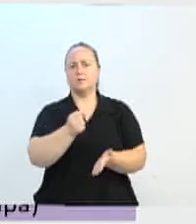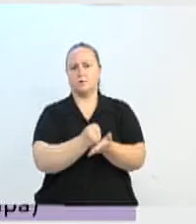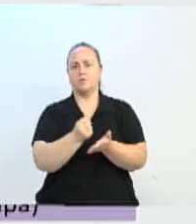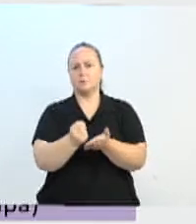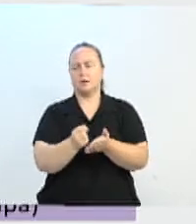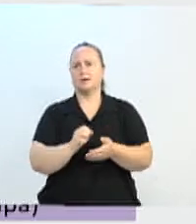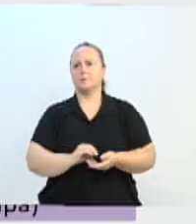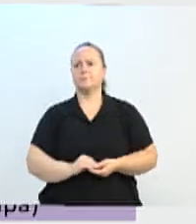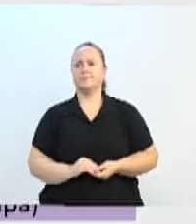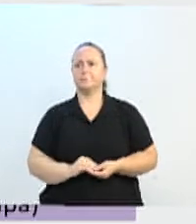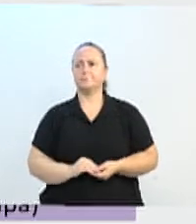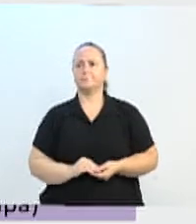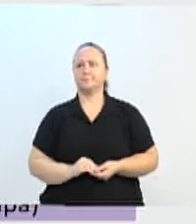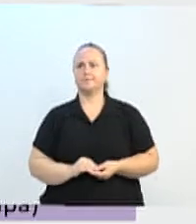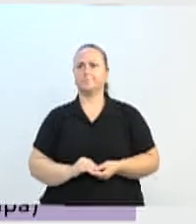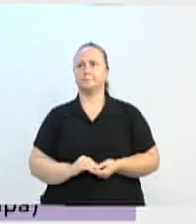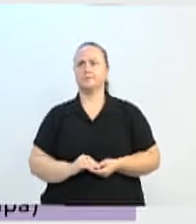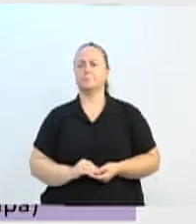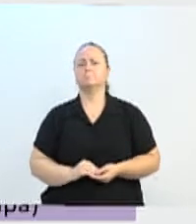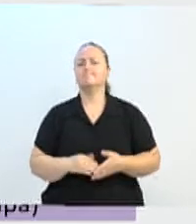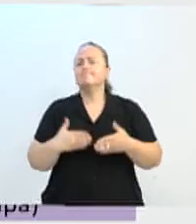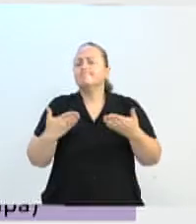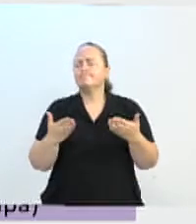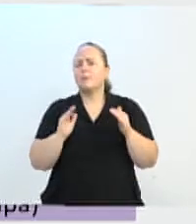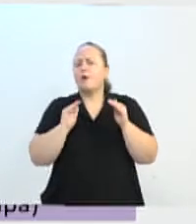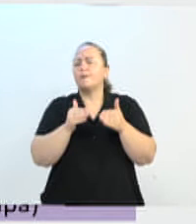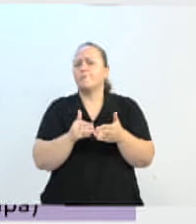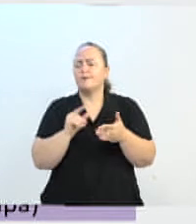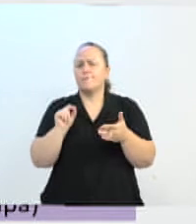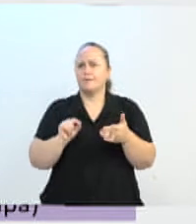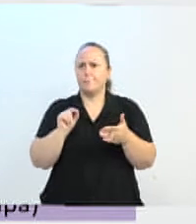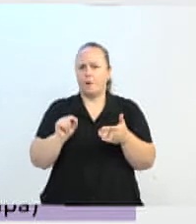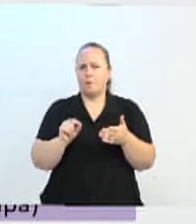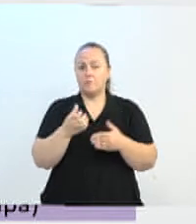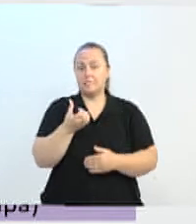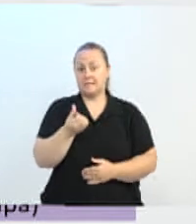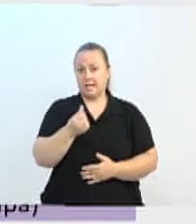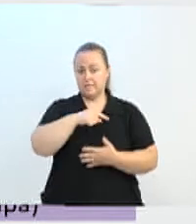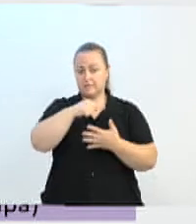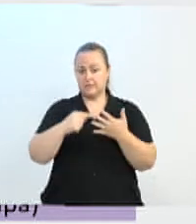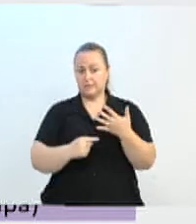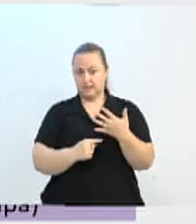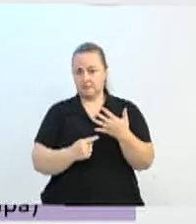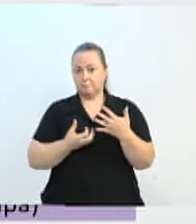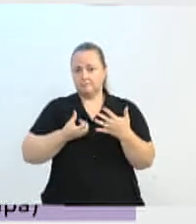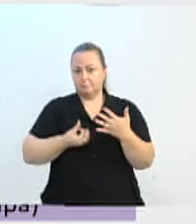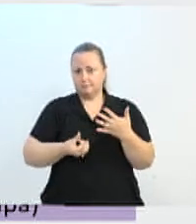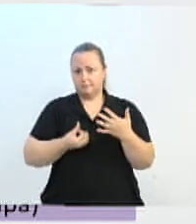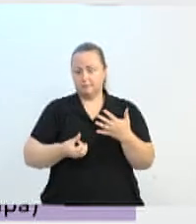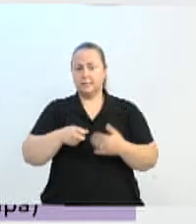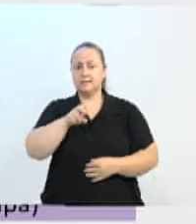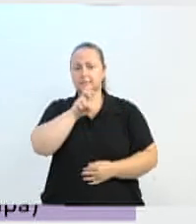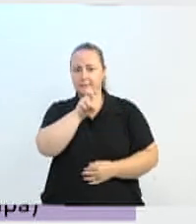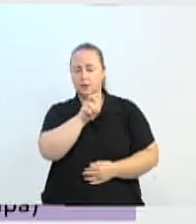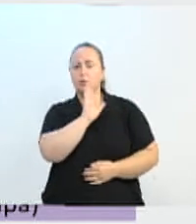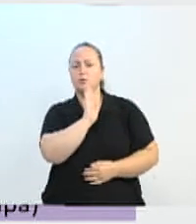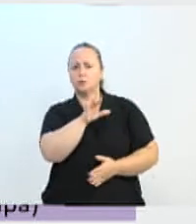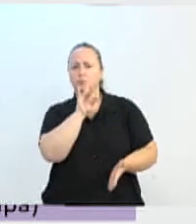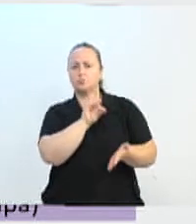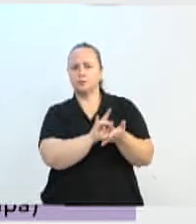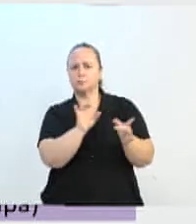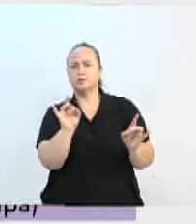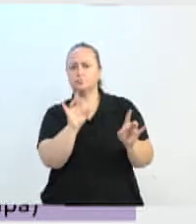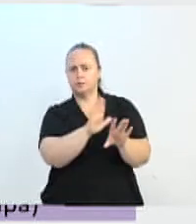No que nós estamos botando foco lá? Nós definimos aqui seis eixos, dos quais cinco eixos já são definidos pelo